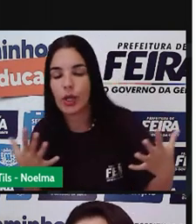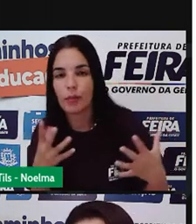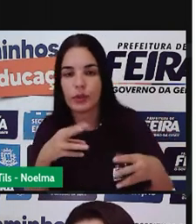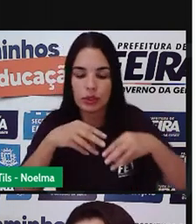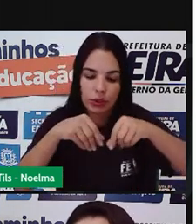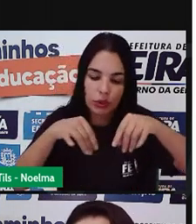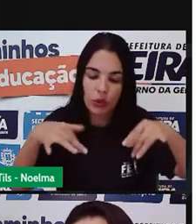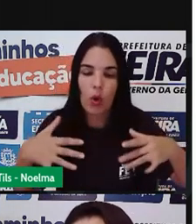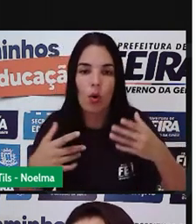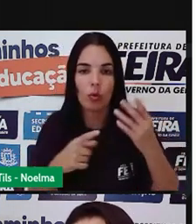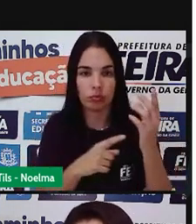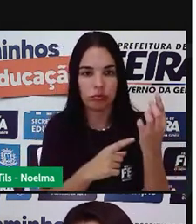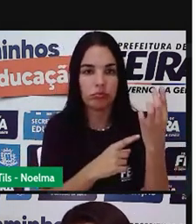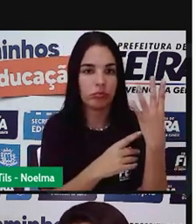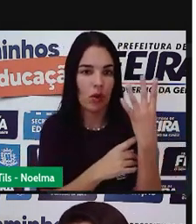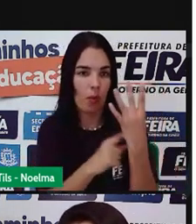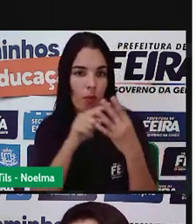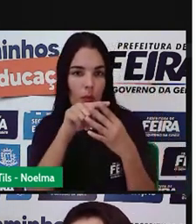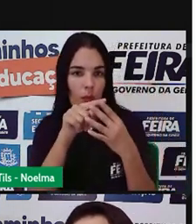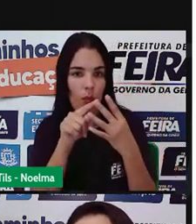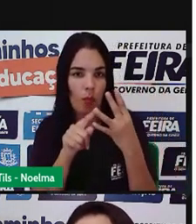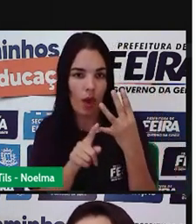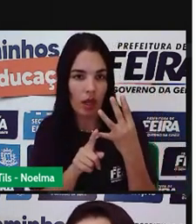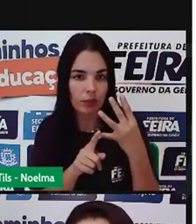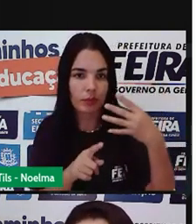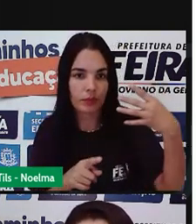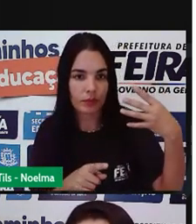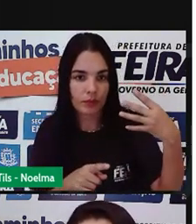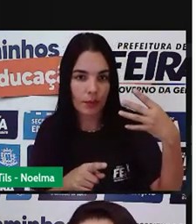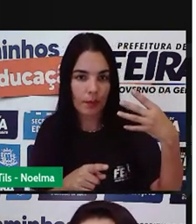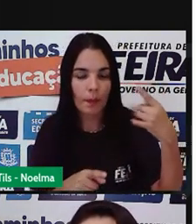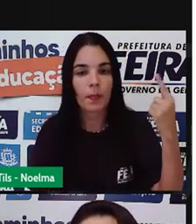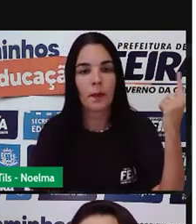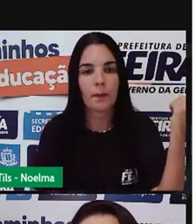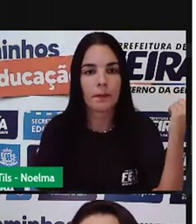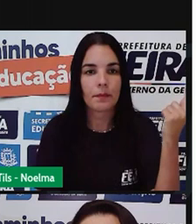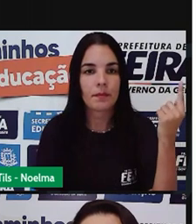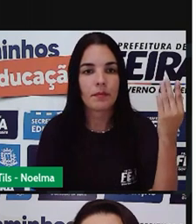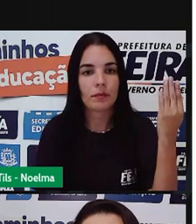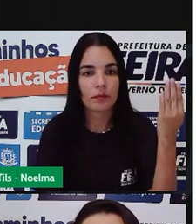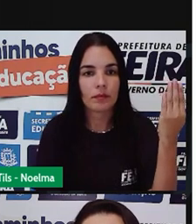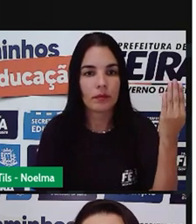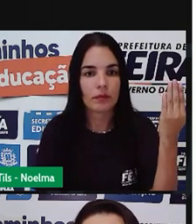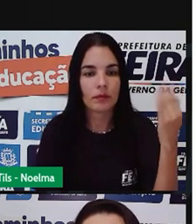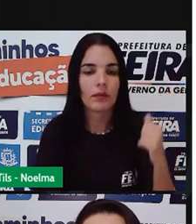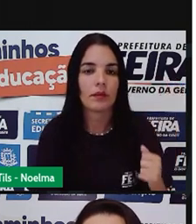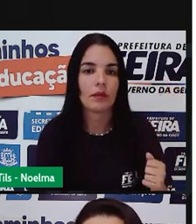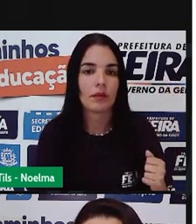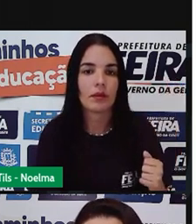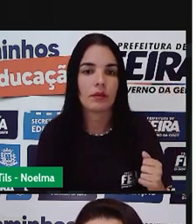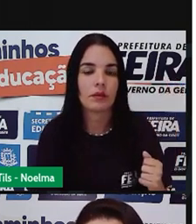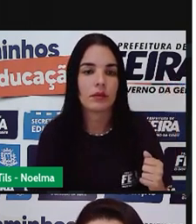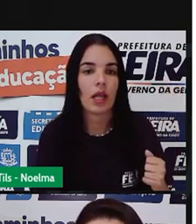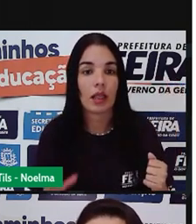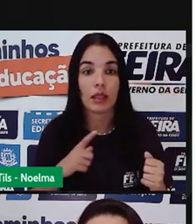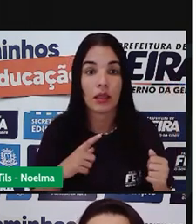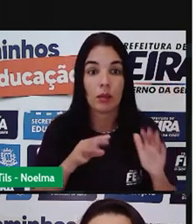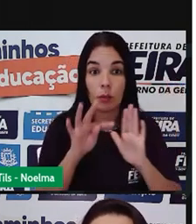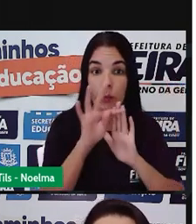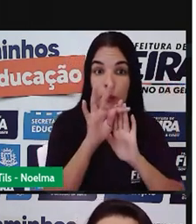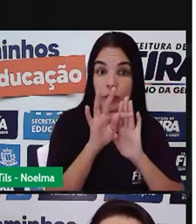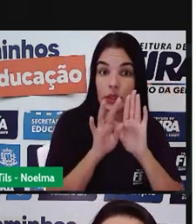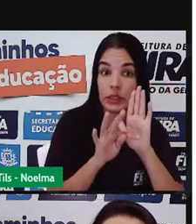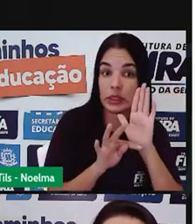arenoso argiloso urnoso ou mítero e calcário a partir de um texto